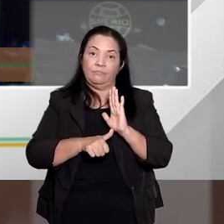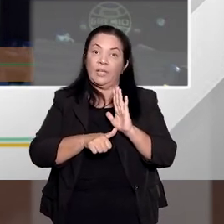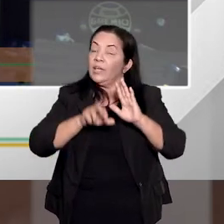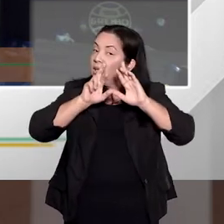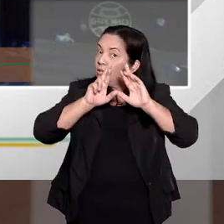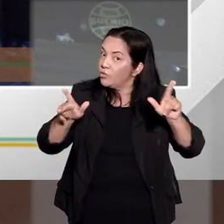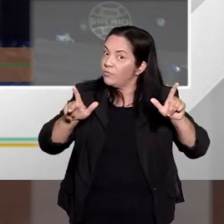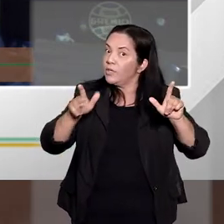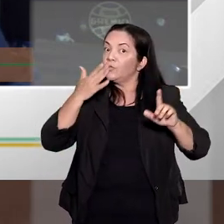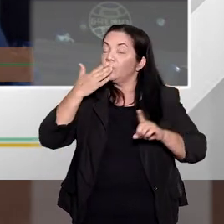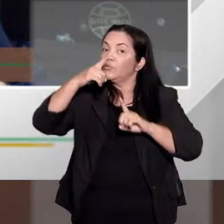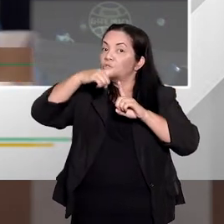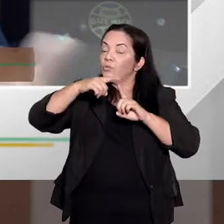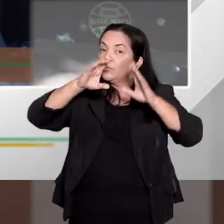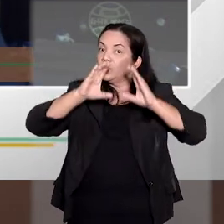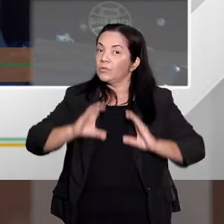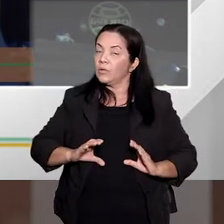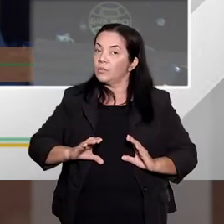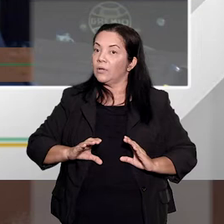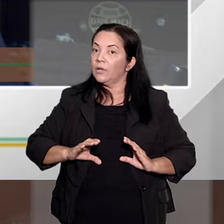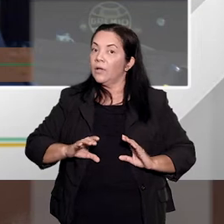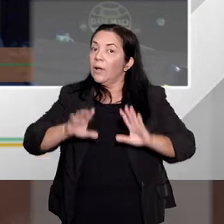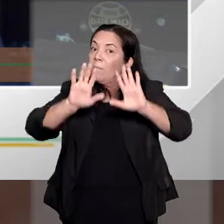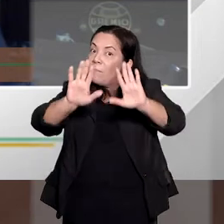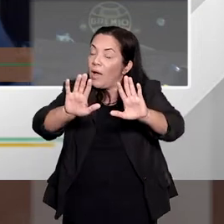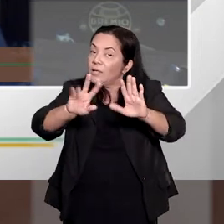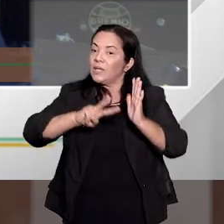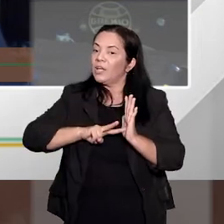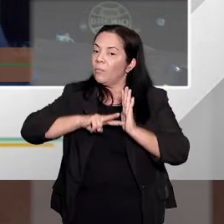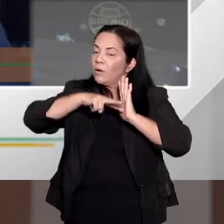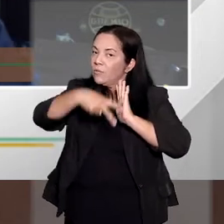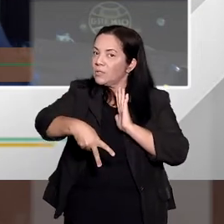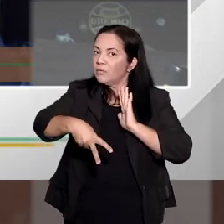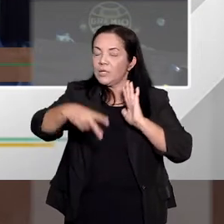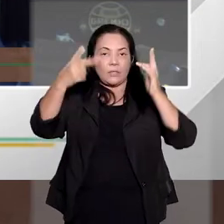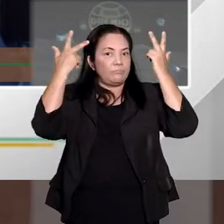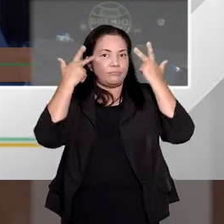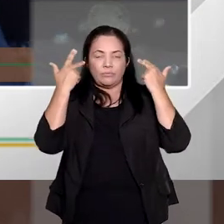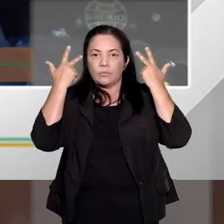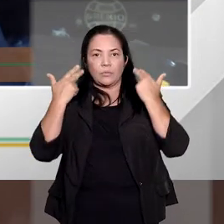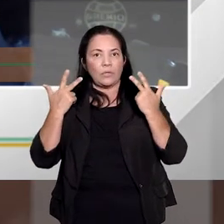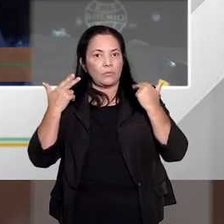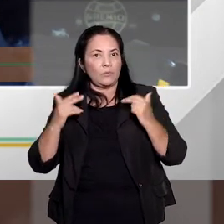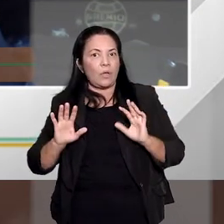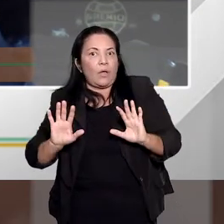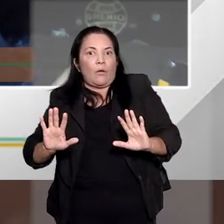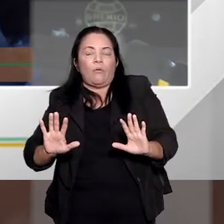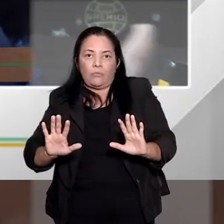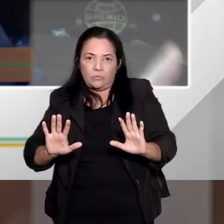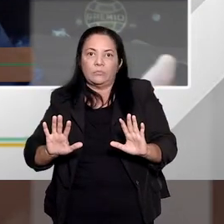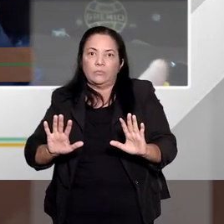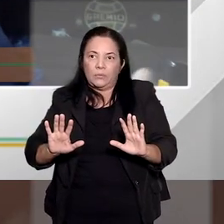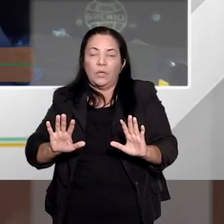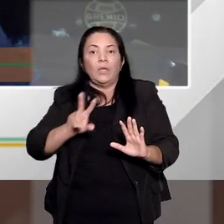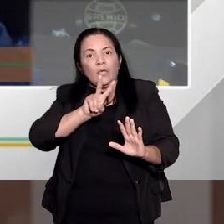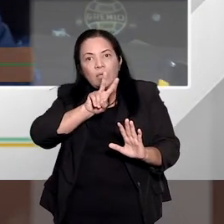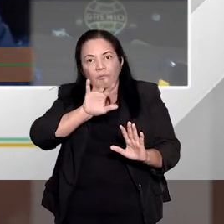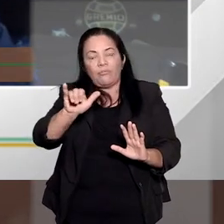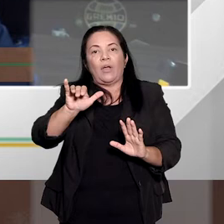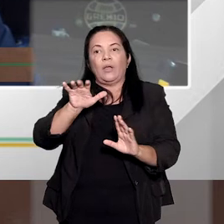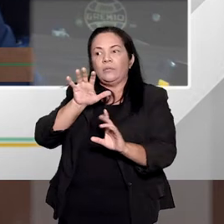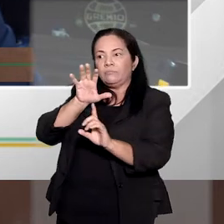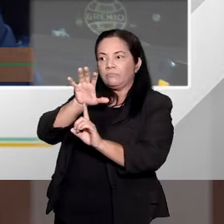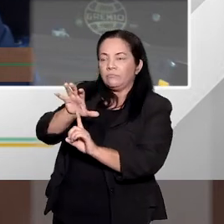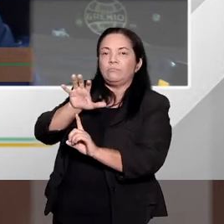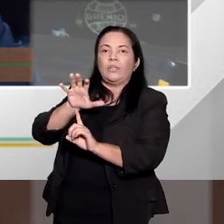serve como uma consequência natural da conduta, mas que vai repercutir de uma forma ou de outra negativamente